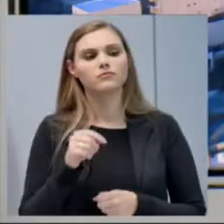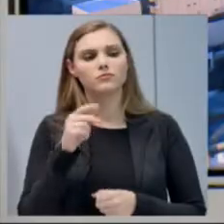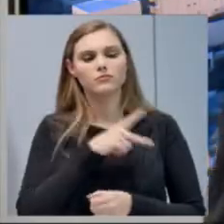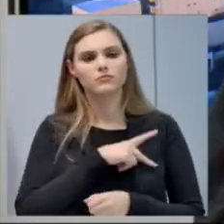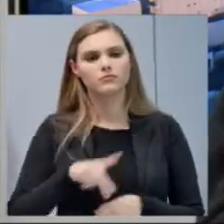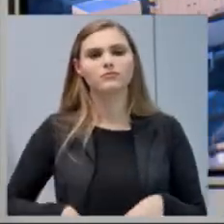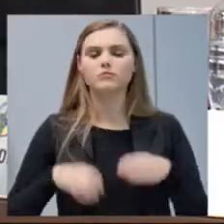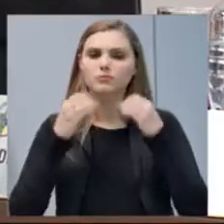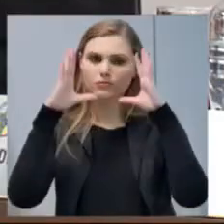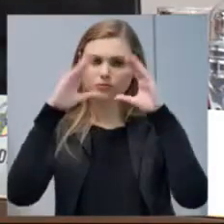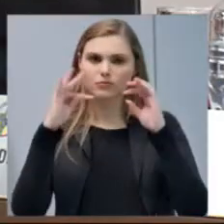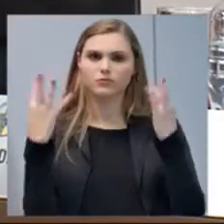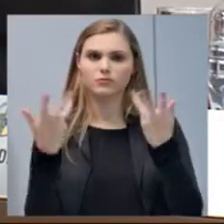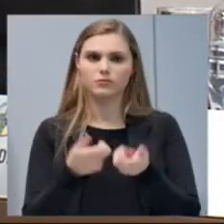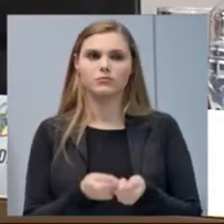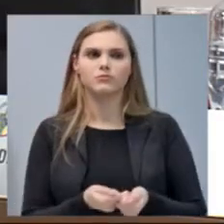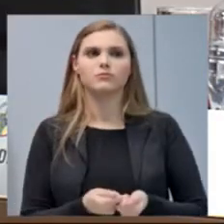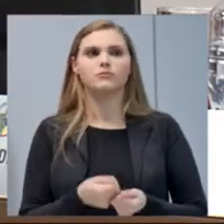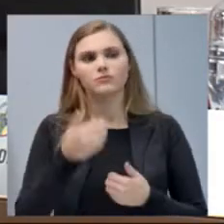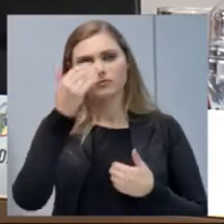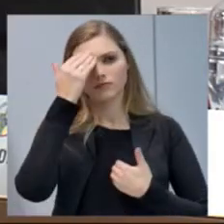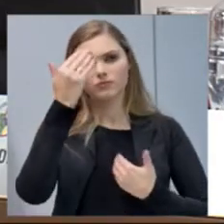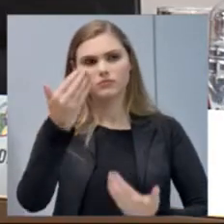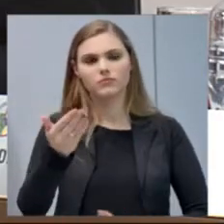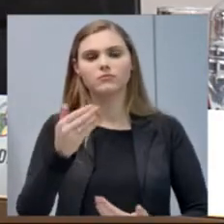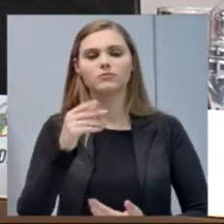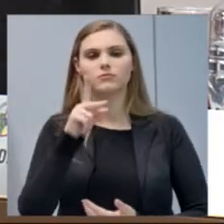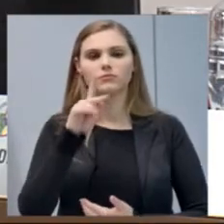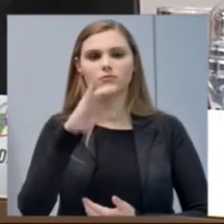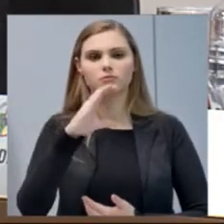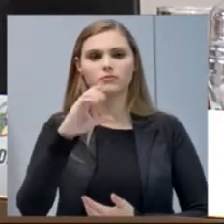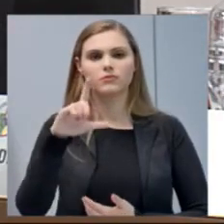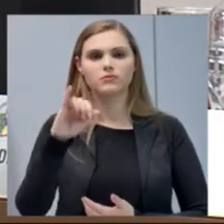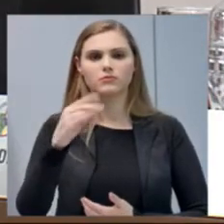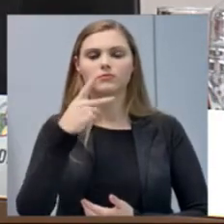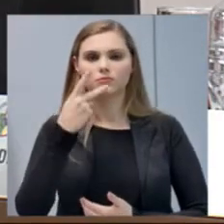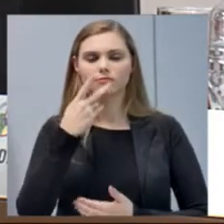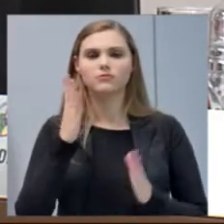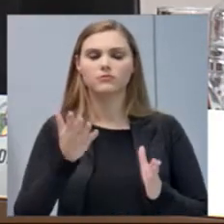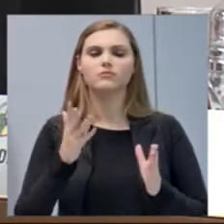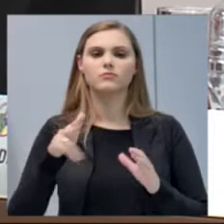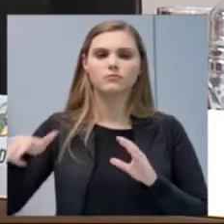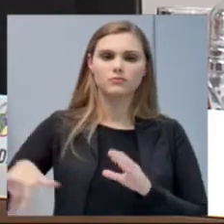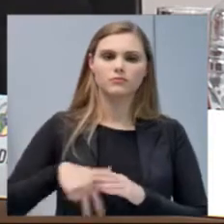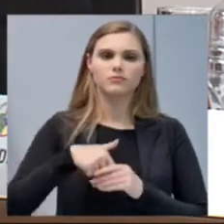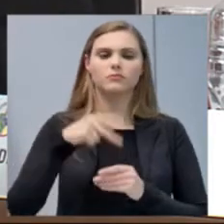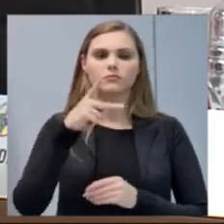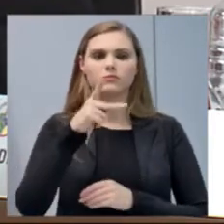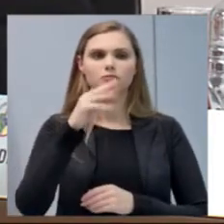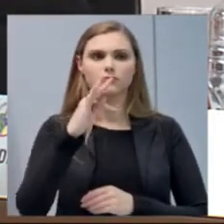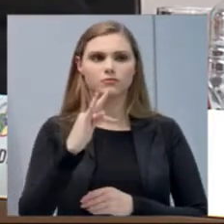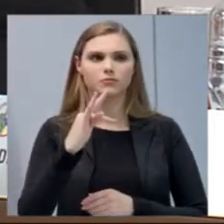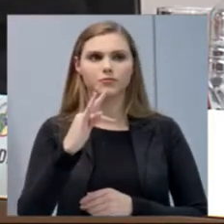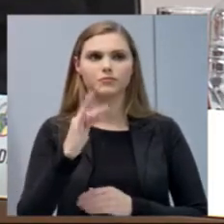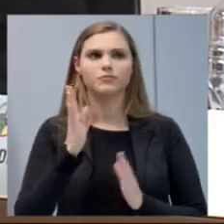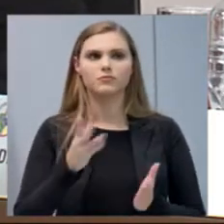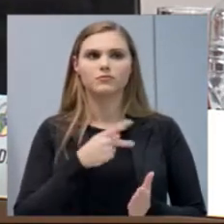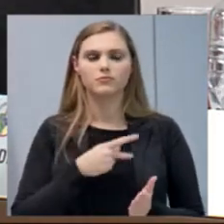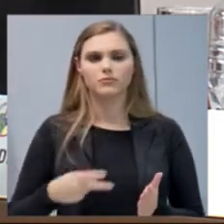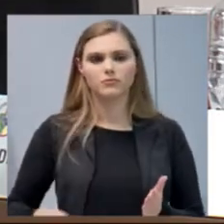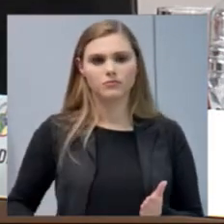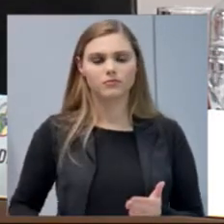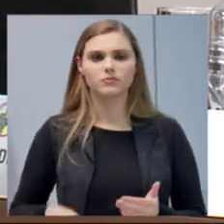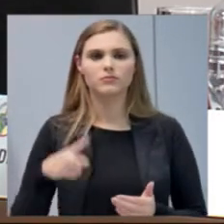Uma boa noite a todos. Agradeço ao vereador Piccoli pelo seu pronunciamento. A palavra agora está com bancada do PT. Passo aqui à presidência, ao